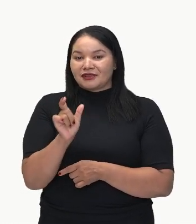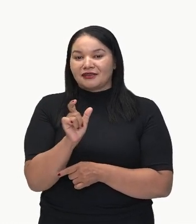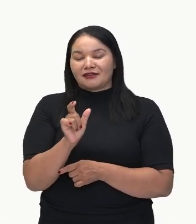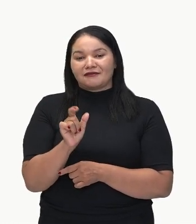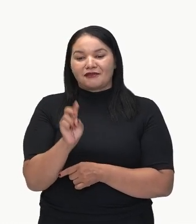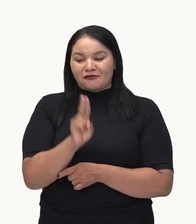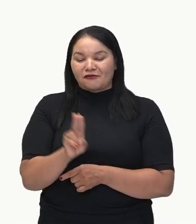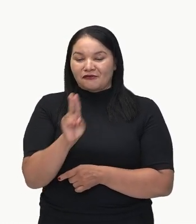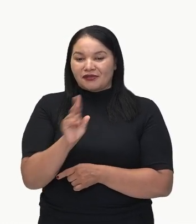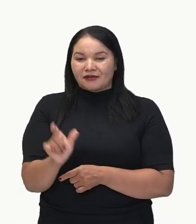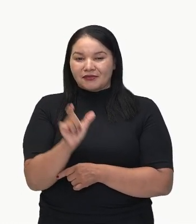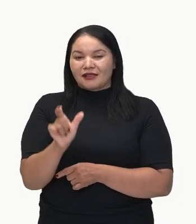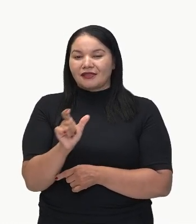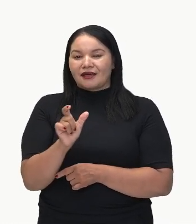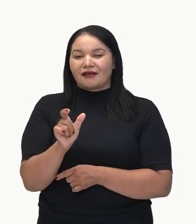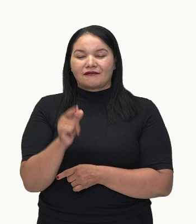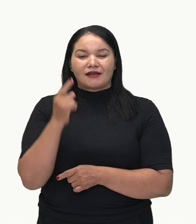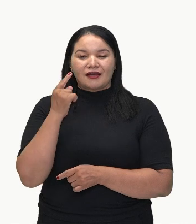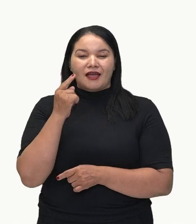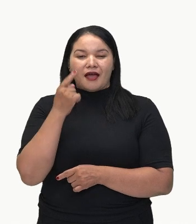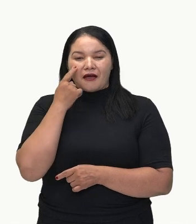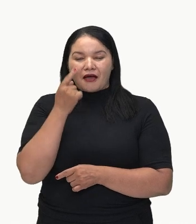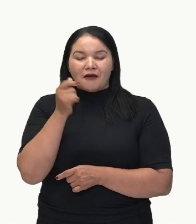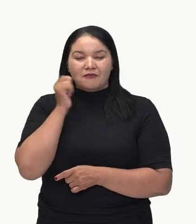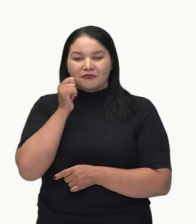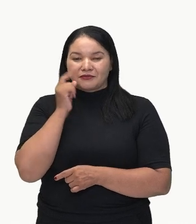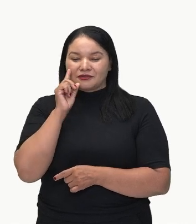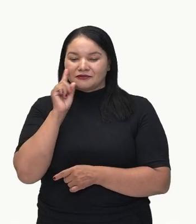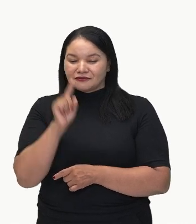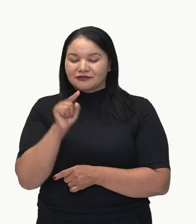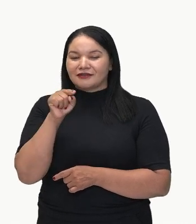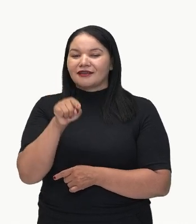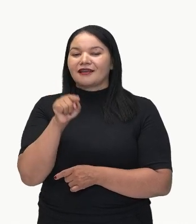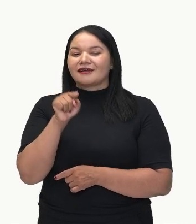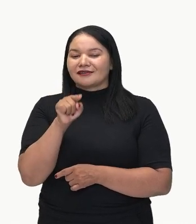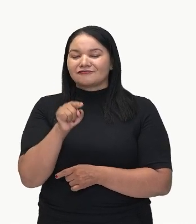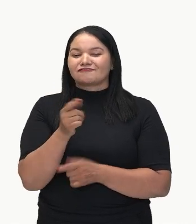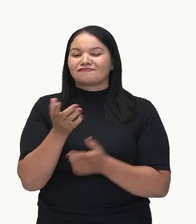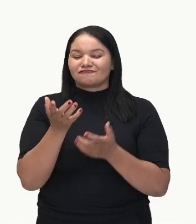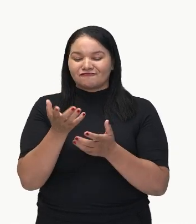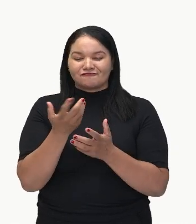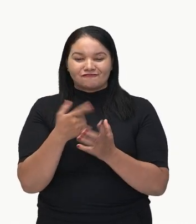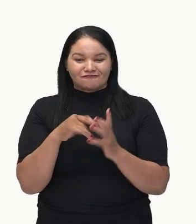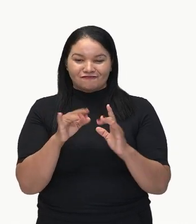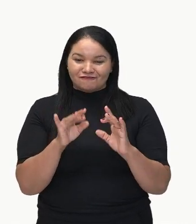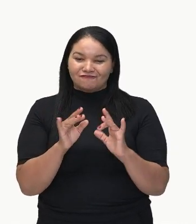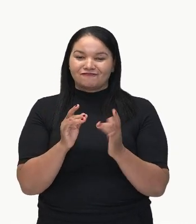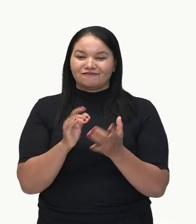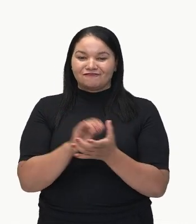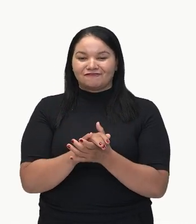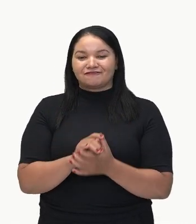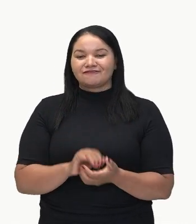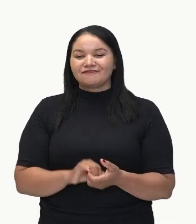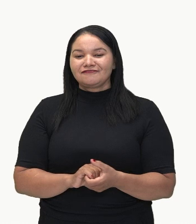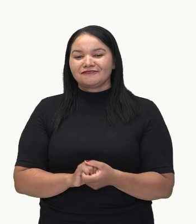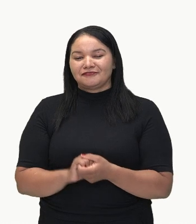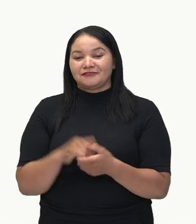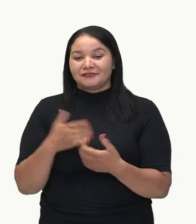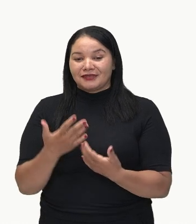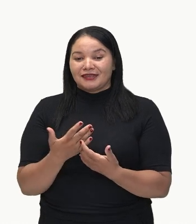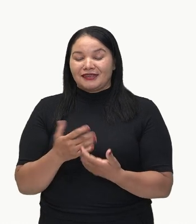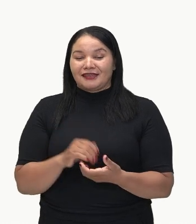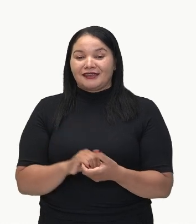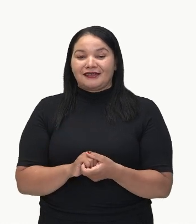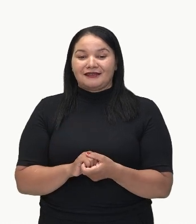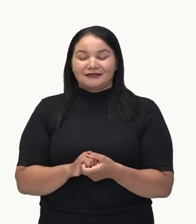todavia, ela já diz assim, ah, é com esse cidadão ou essa cidadã que eu ficarei. Muito bem. Então, notem aí